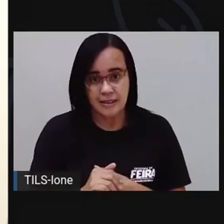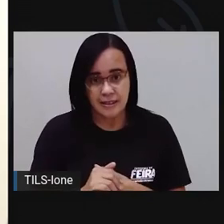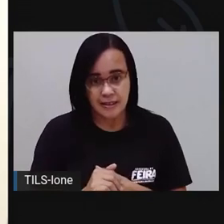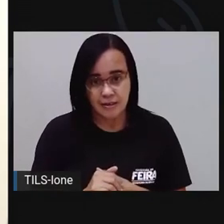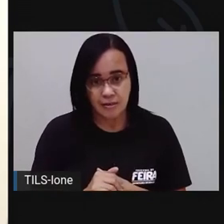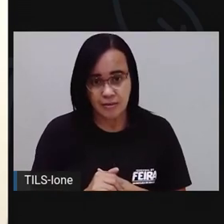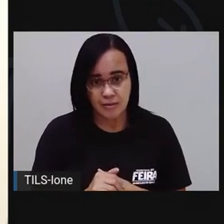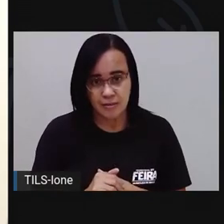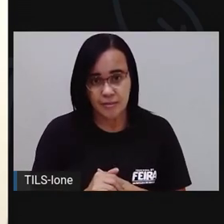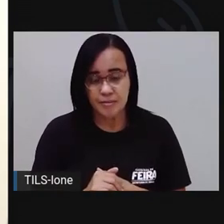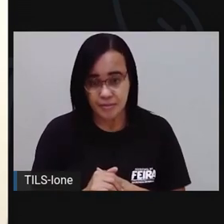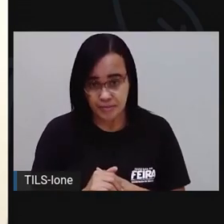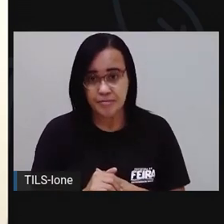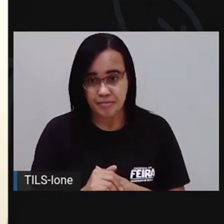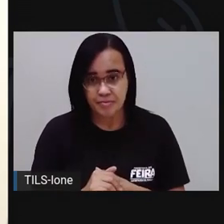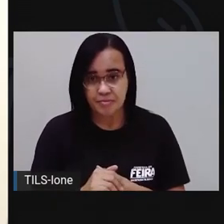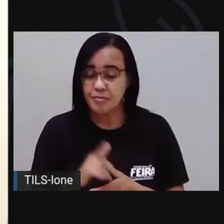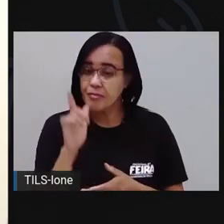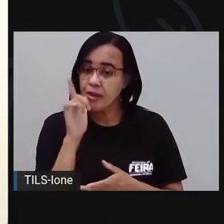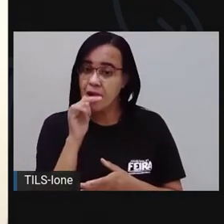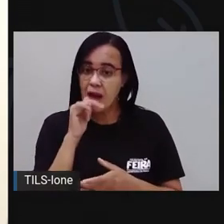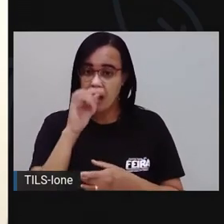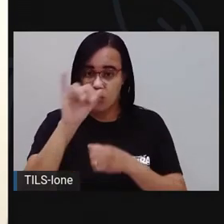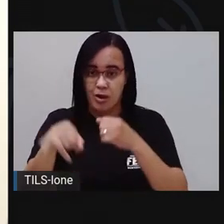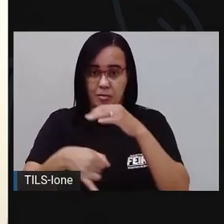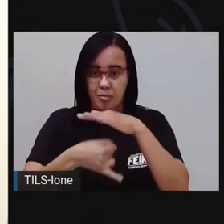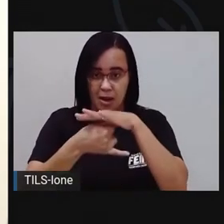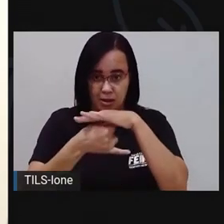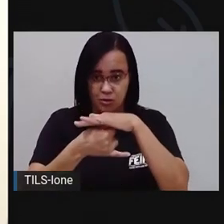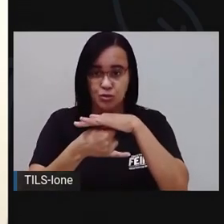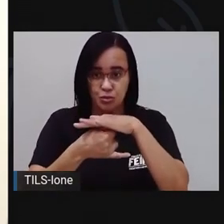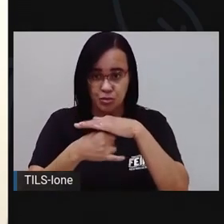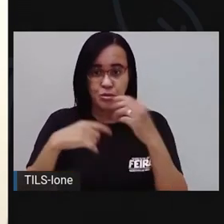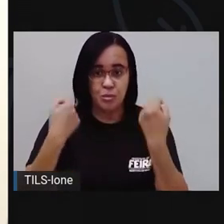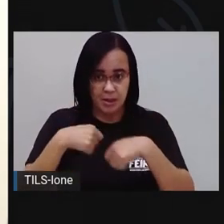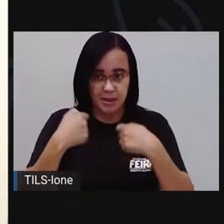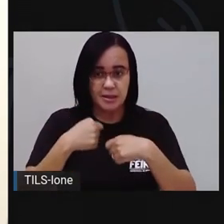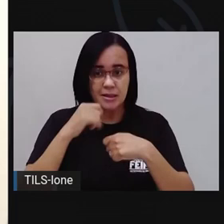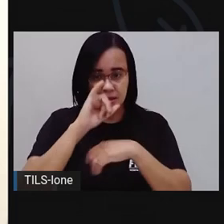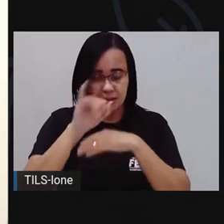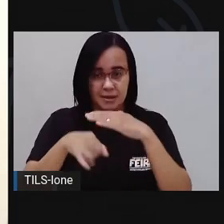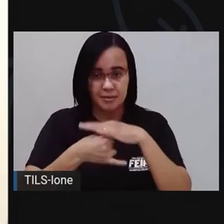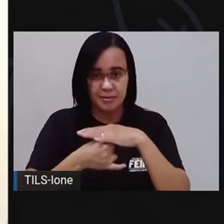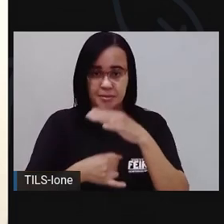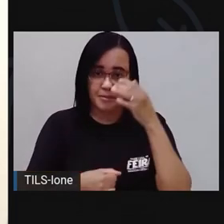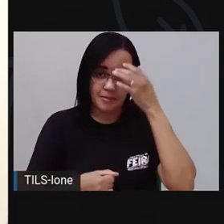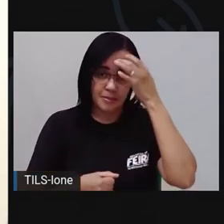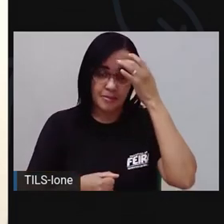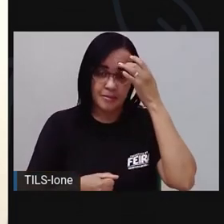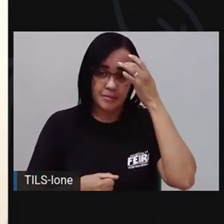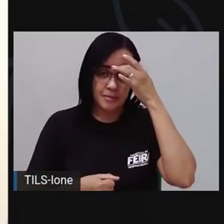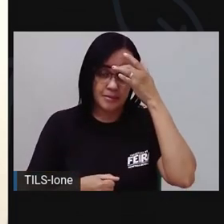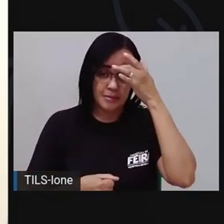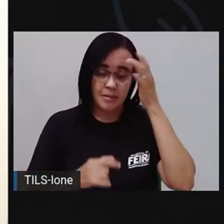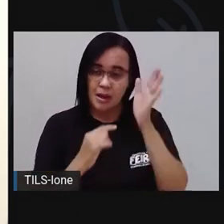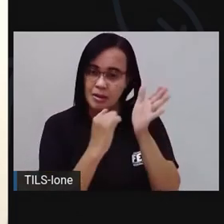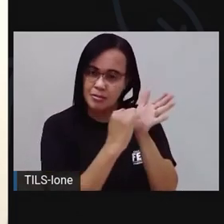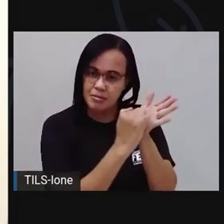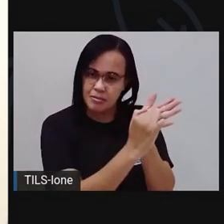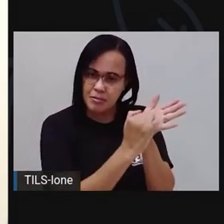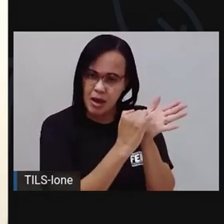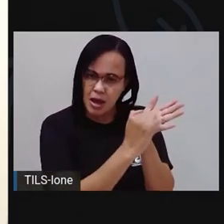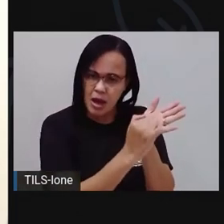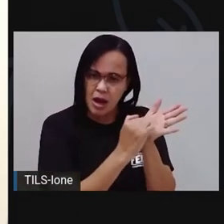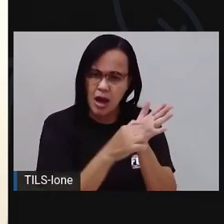você tem que colocar água nessa parte do cuscuzê. Não precisa colocar toda, não, tá? Tem cuscuzê que fala até onde é é para colocar.